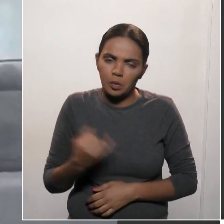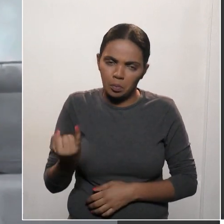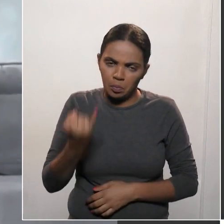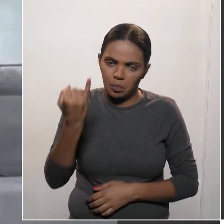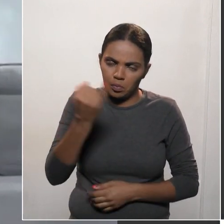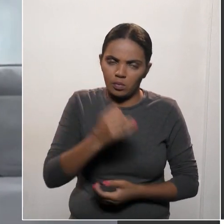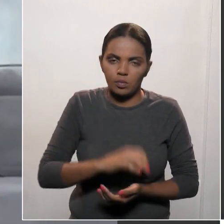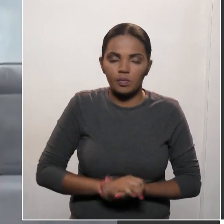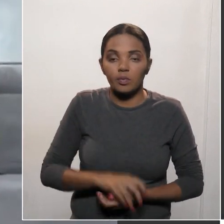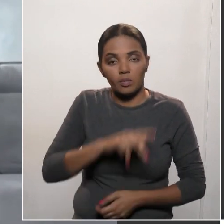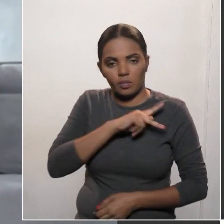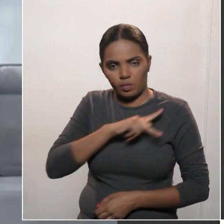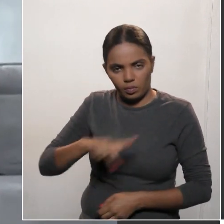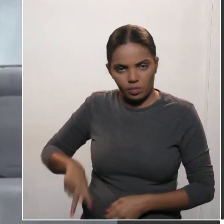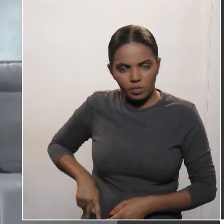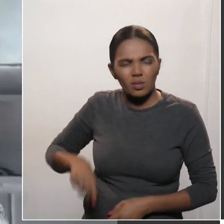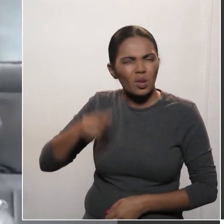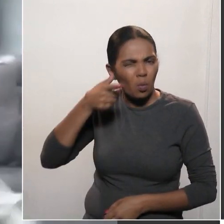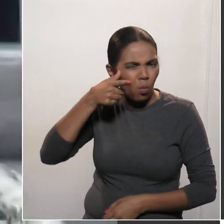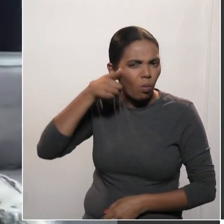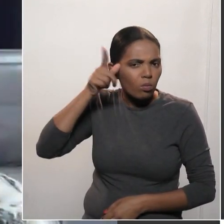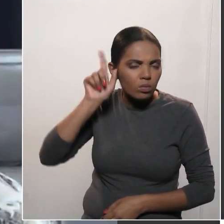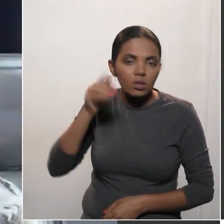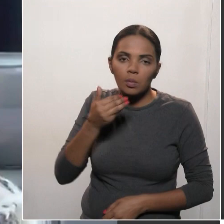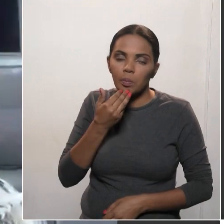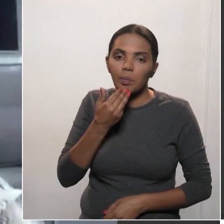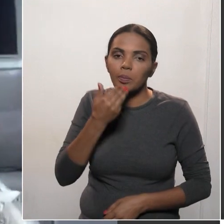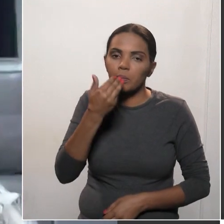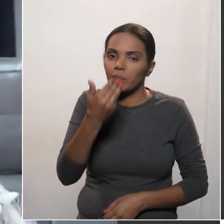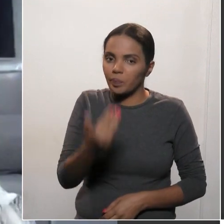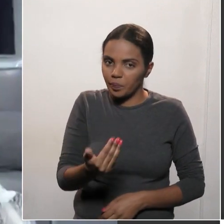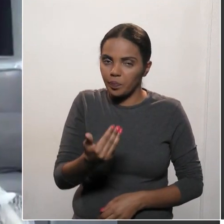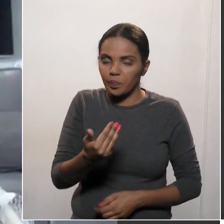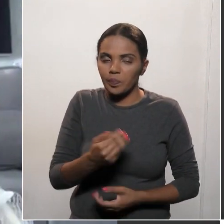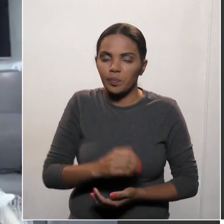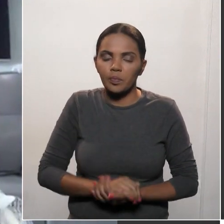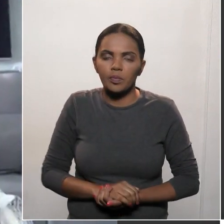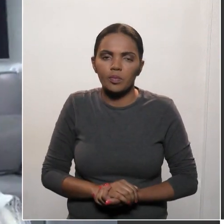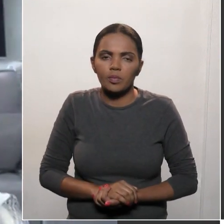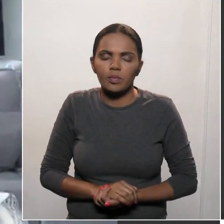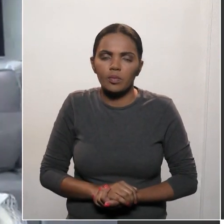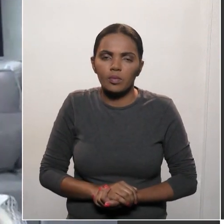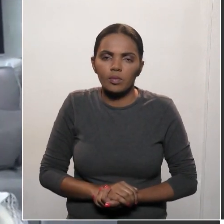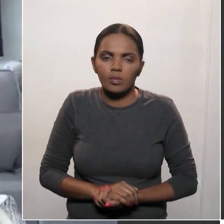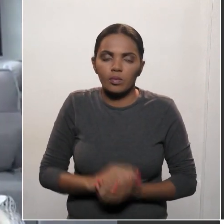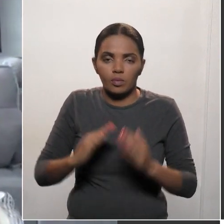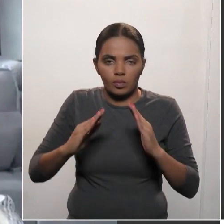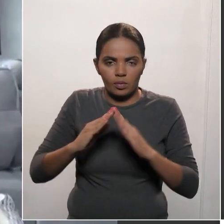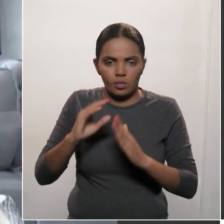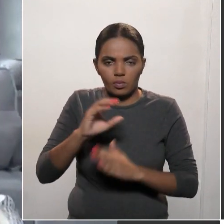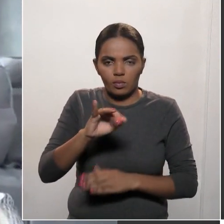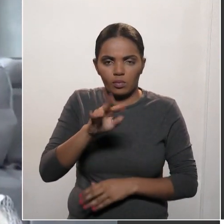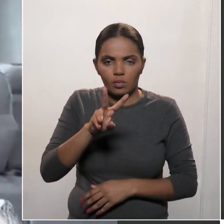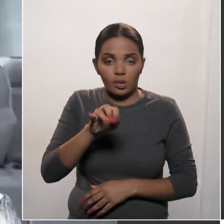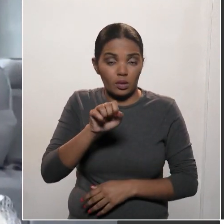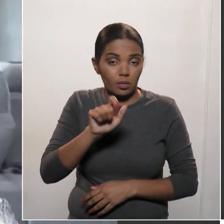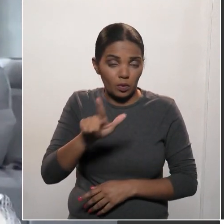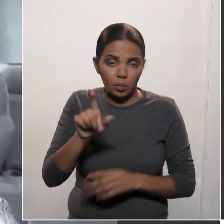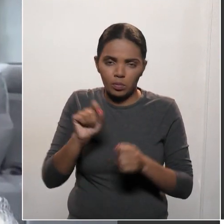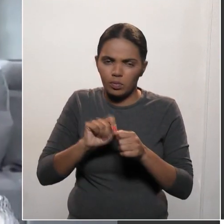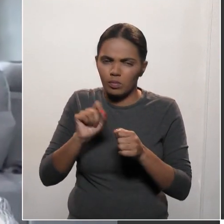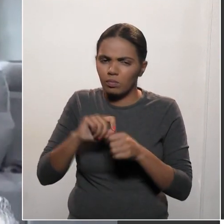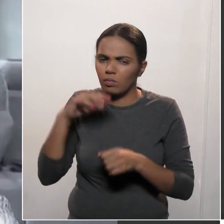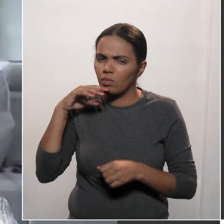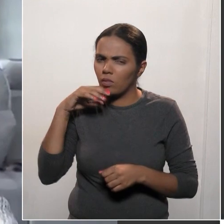Presidente, protocolamos ontem um pedido à Casa Civil para que agilizem